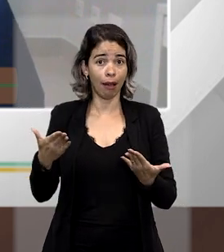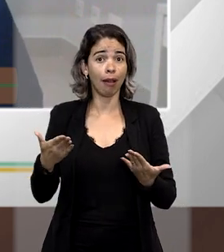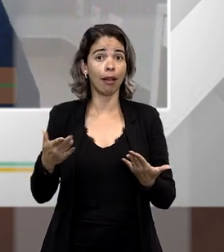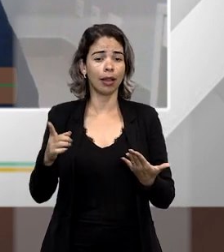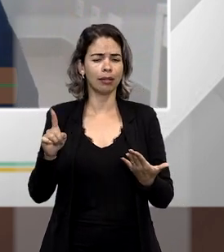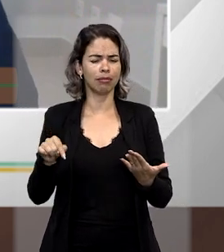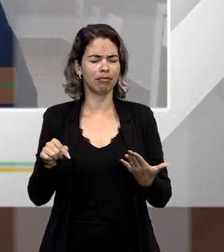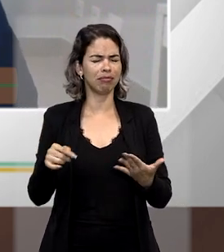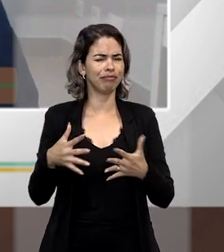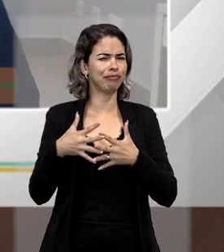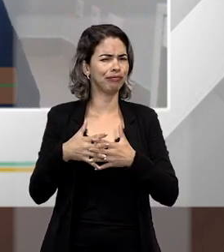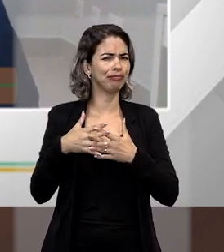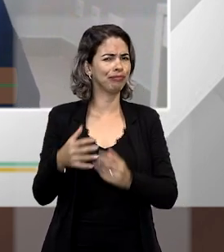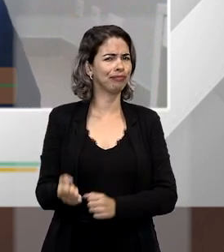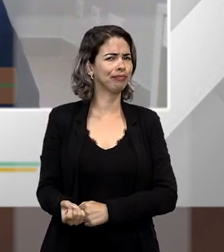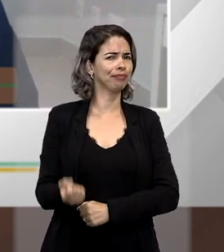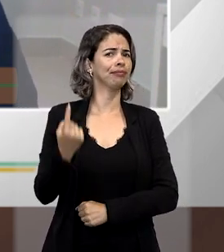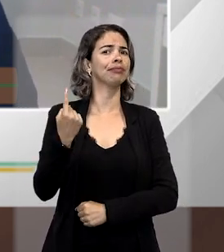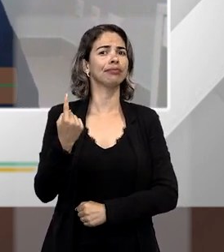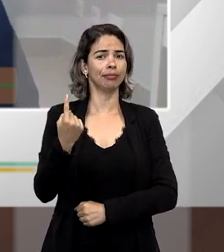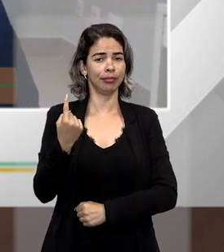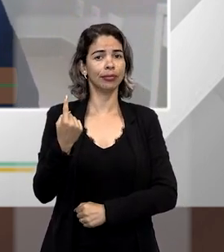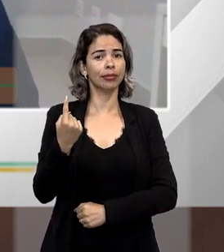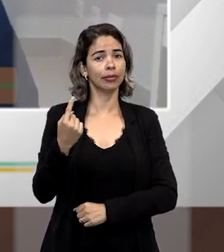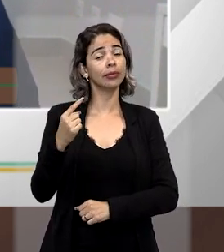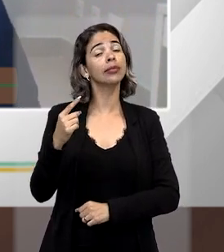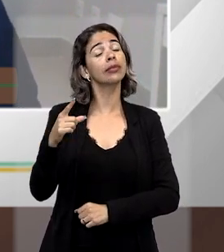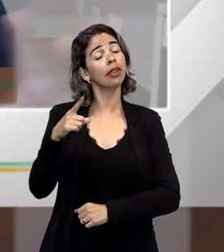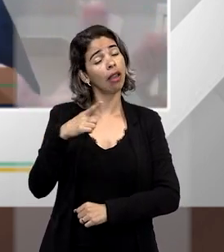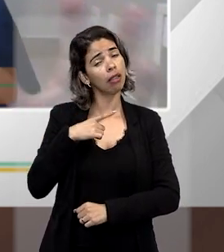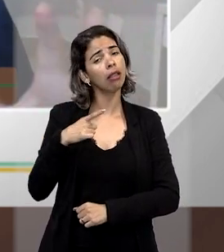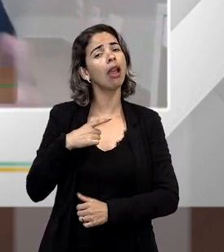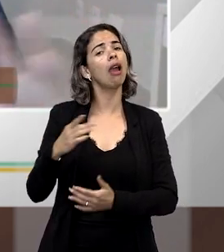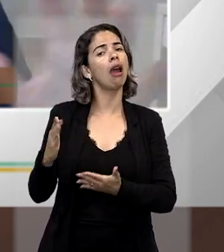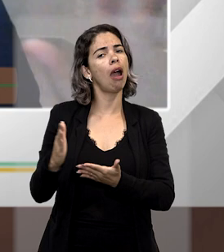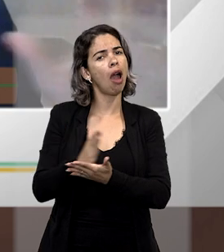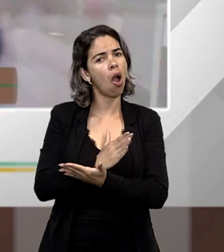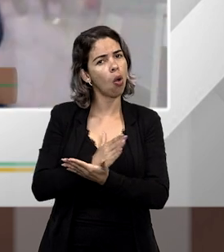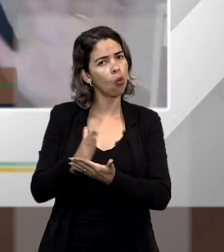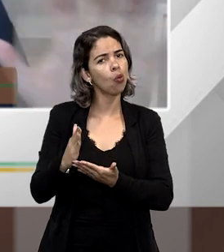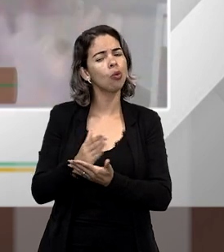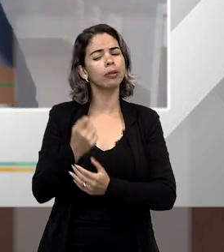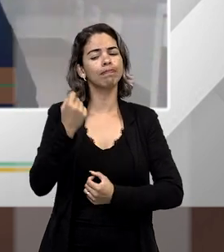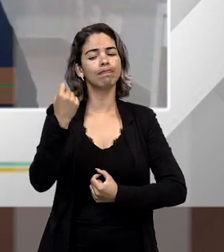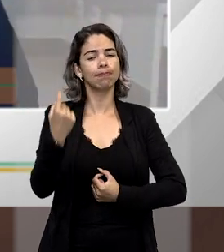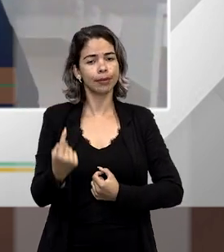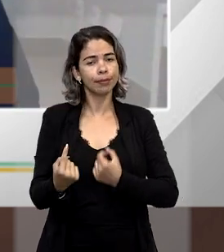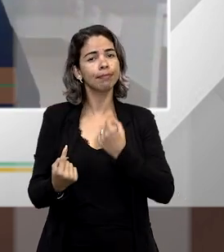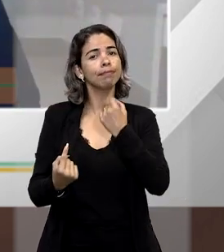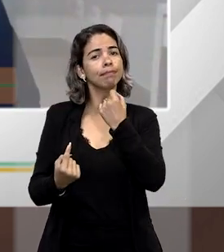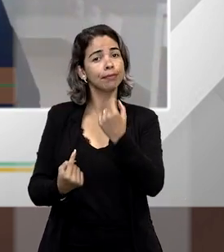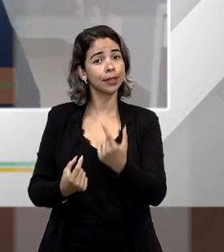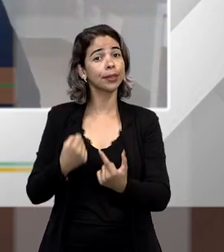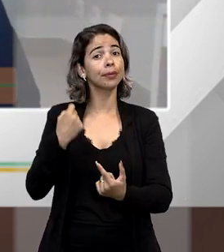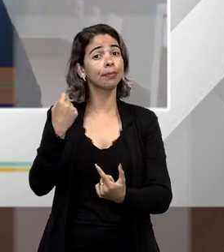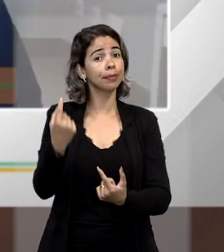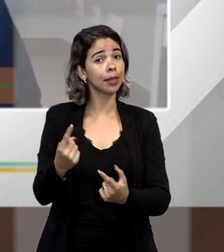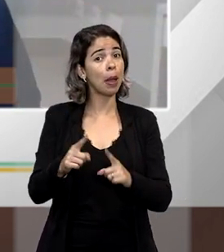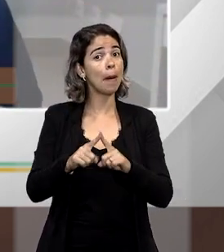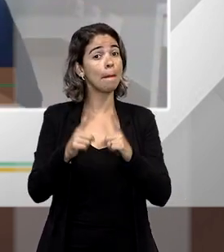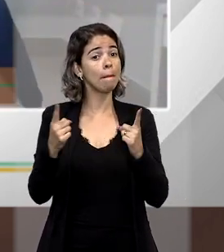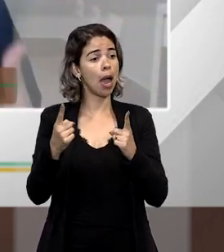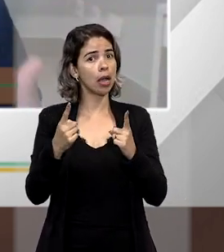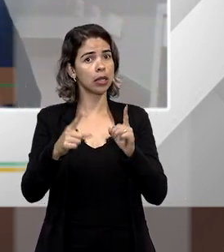que soa bastante inusitado. Nós até temos algumas hipóteses muito raras, essa possibilidade ainda hoje,